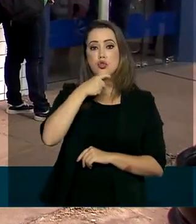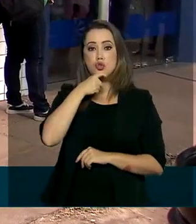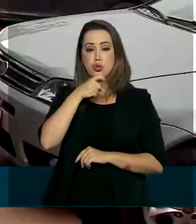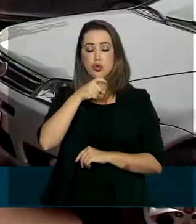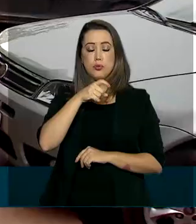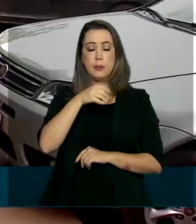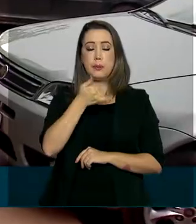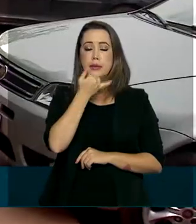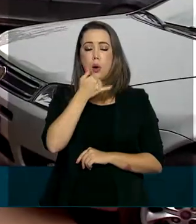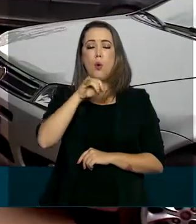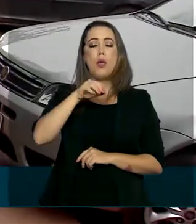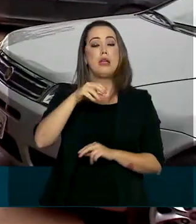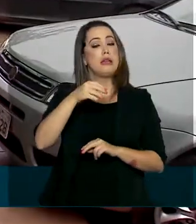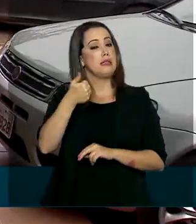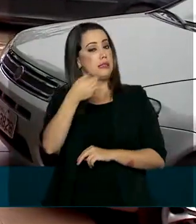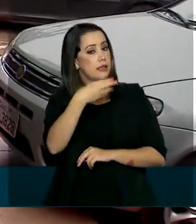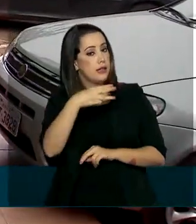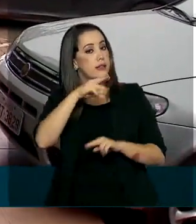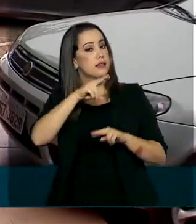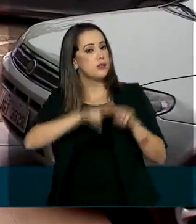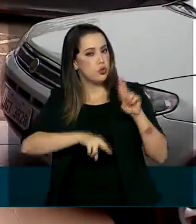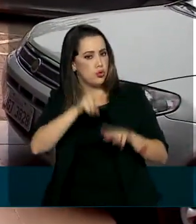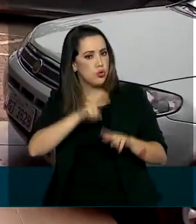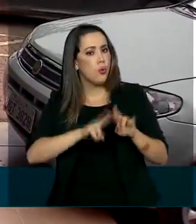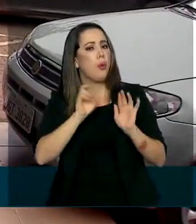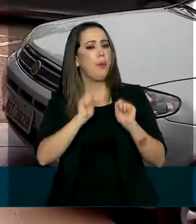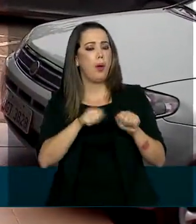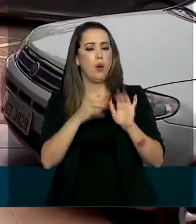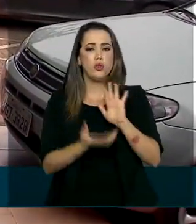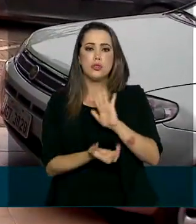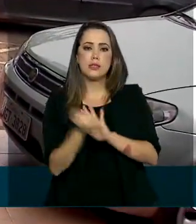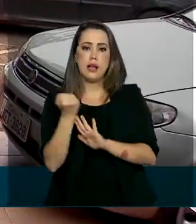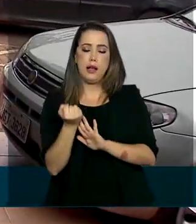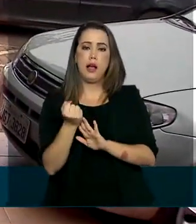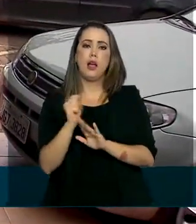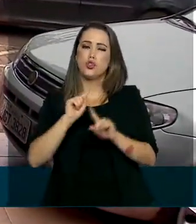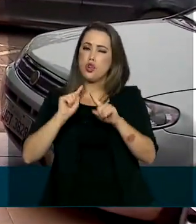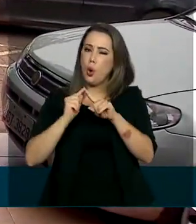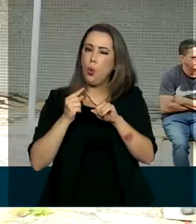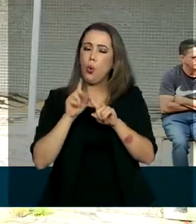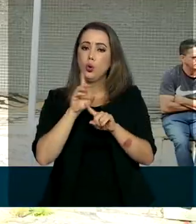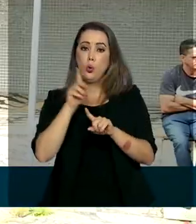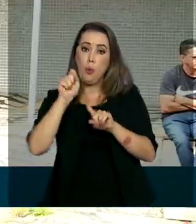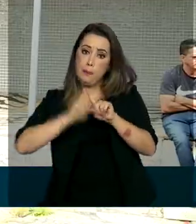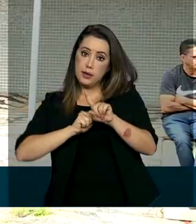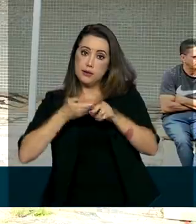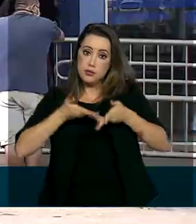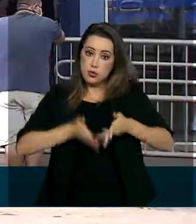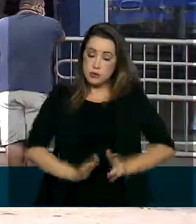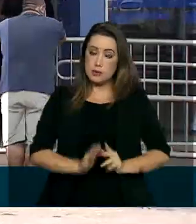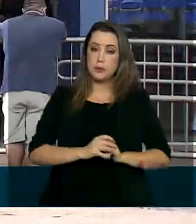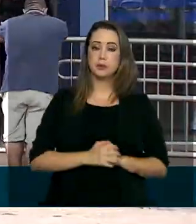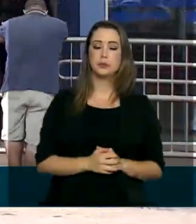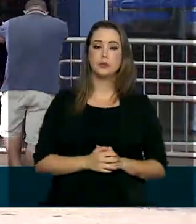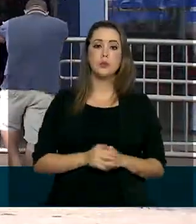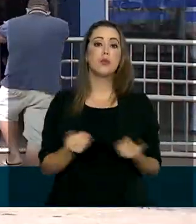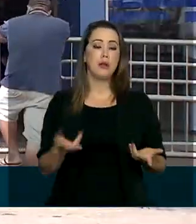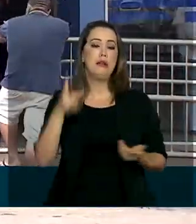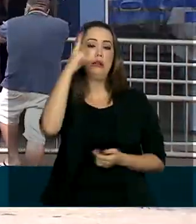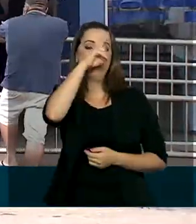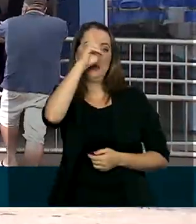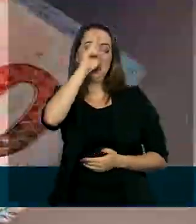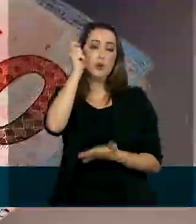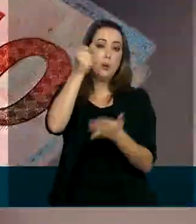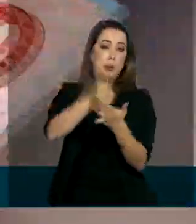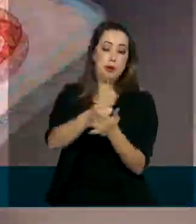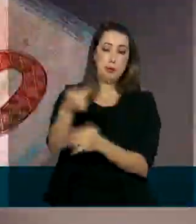agências seguindo a ordem de liberação, que é por mês de aniversário. Lembrando que o pagamento da